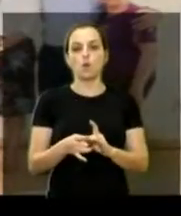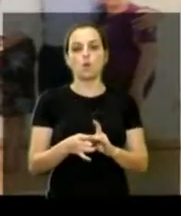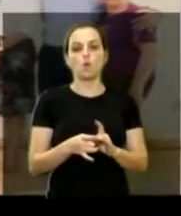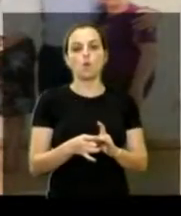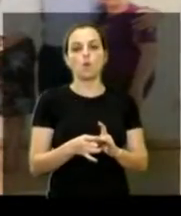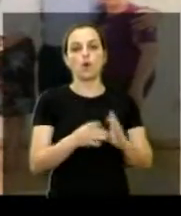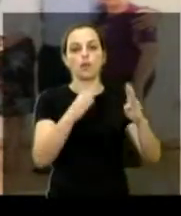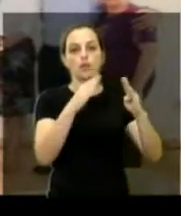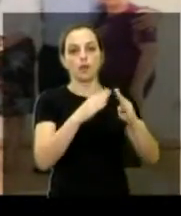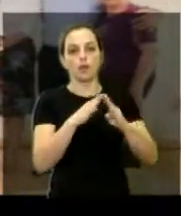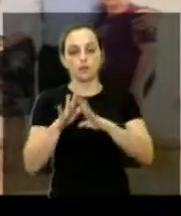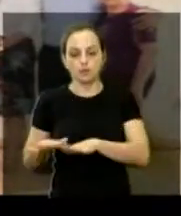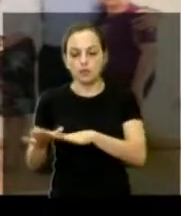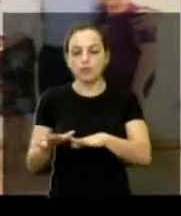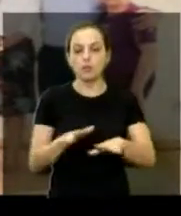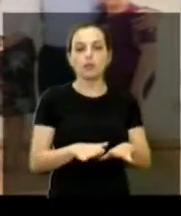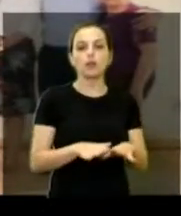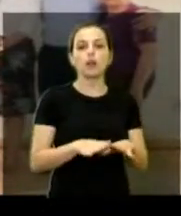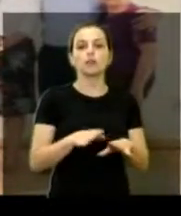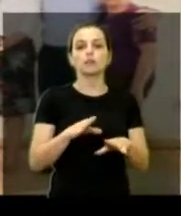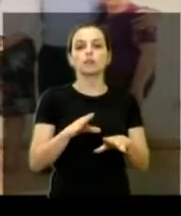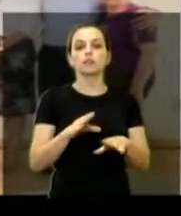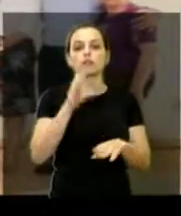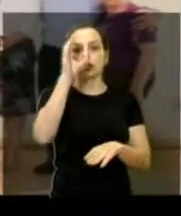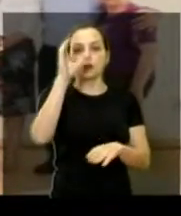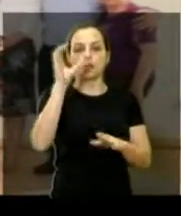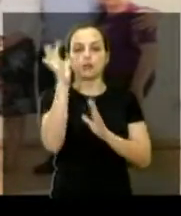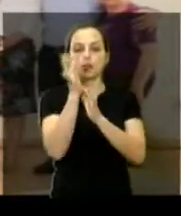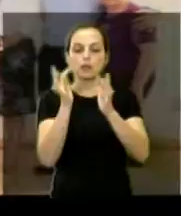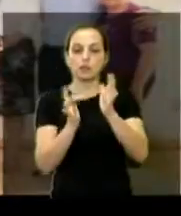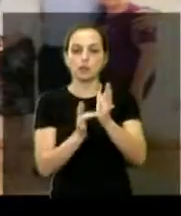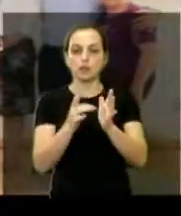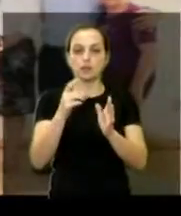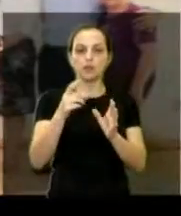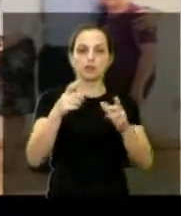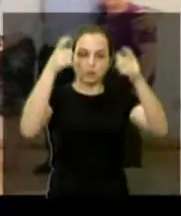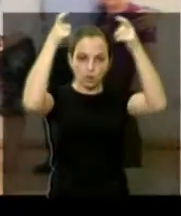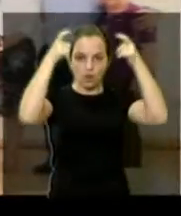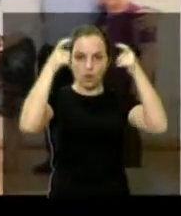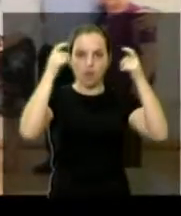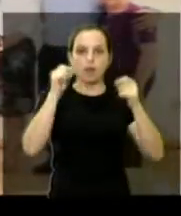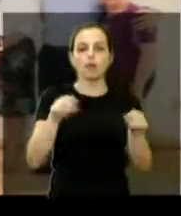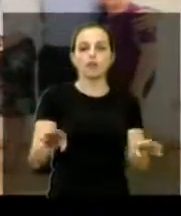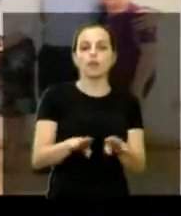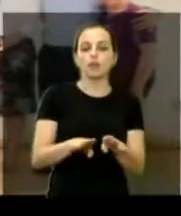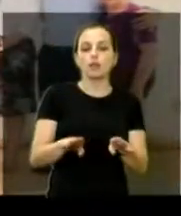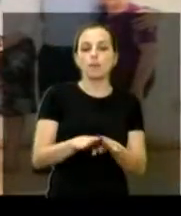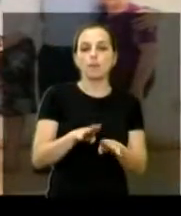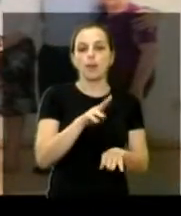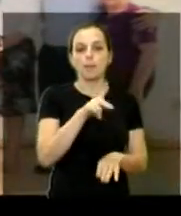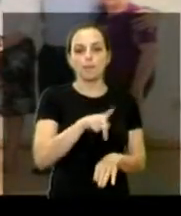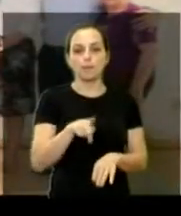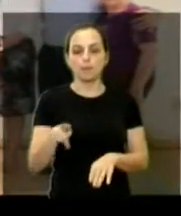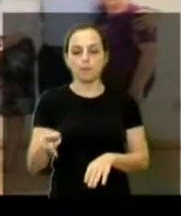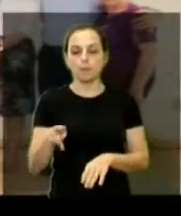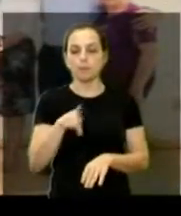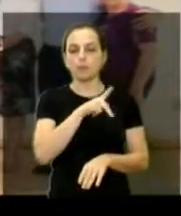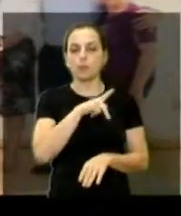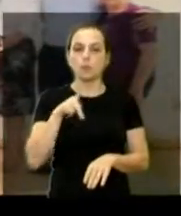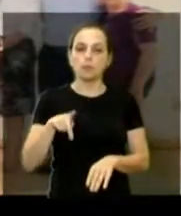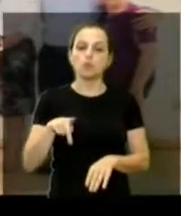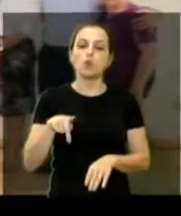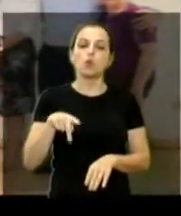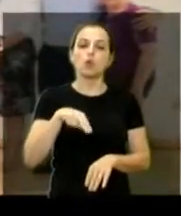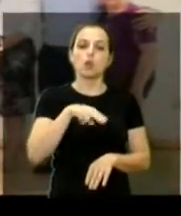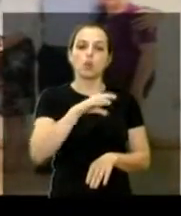Foi uma iniciativa da Casa Cristo Rei e também da nossa promotora, promotora doutora